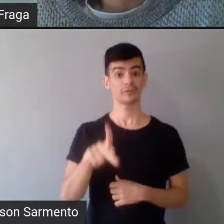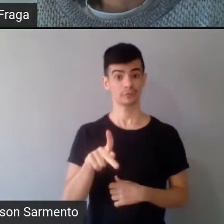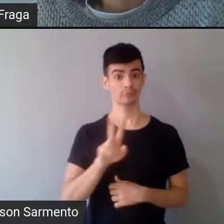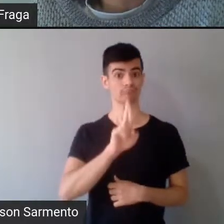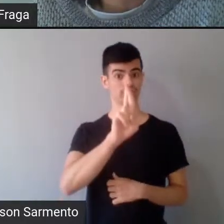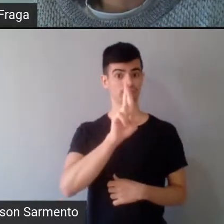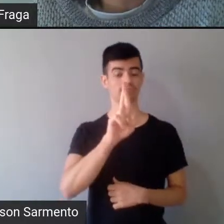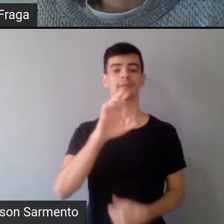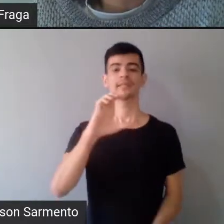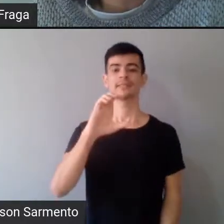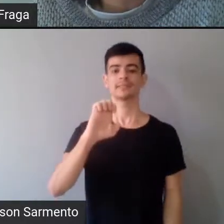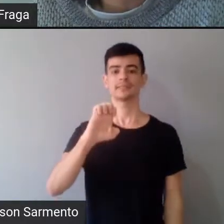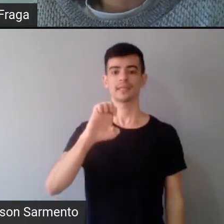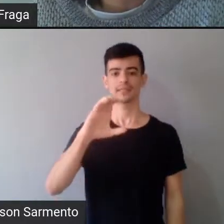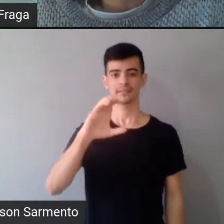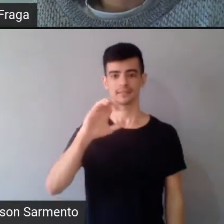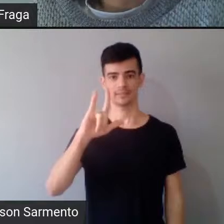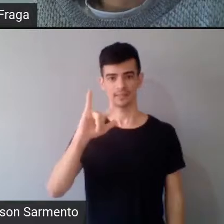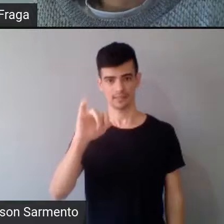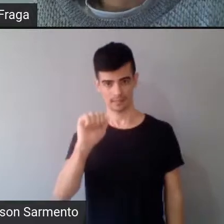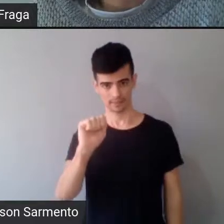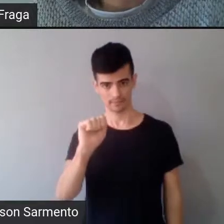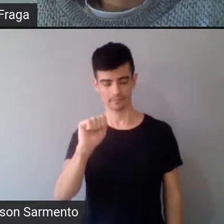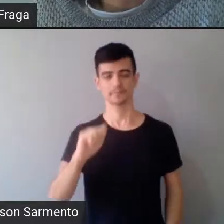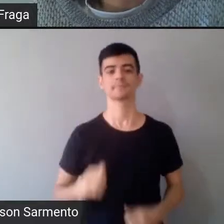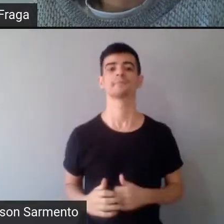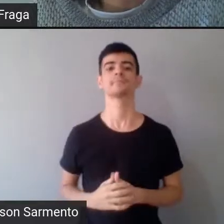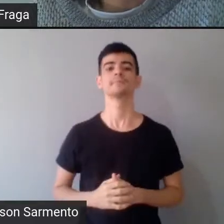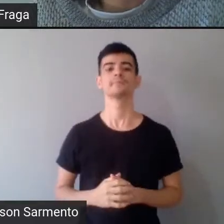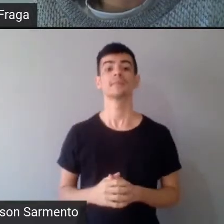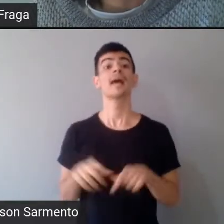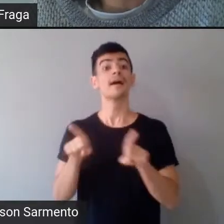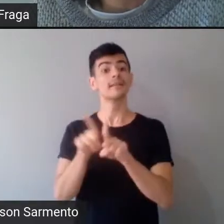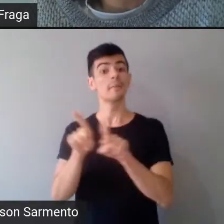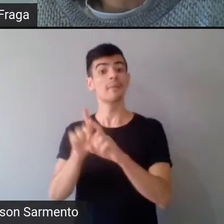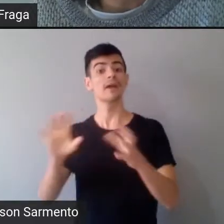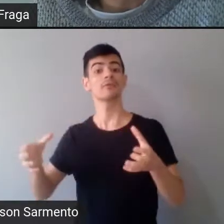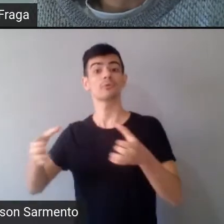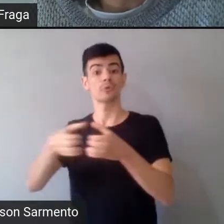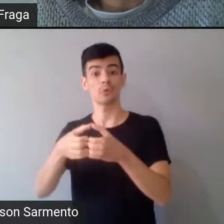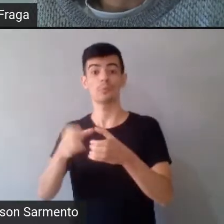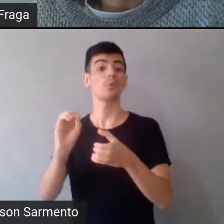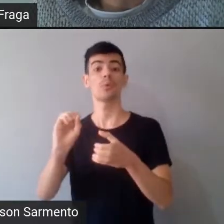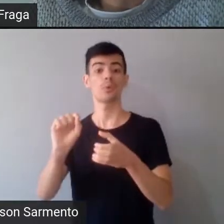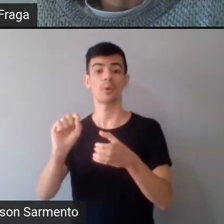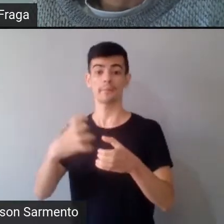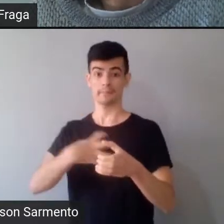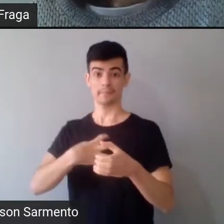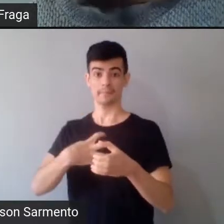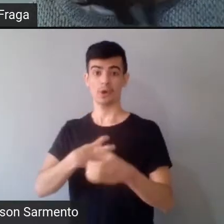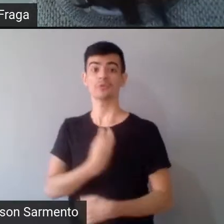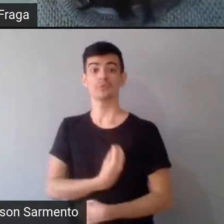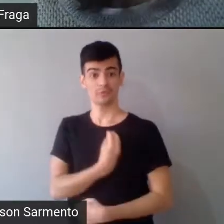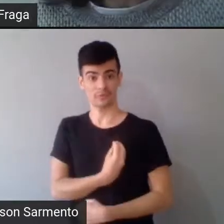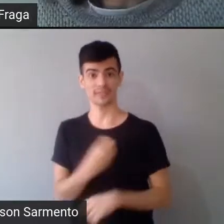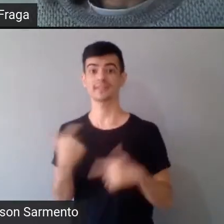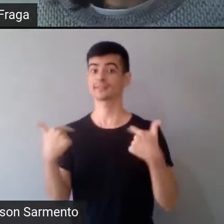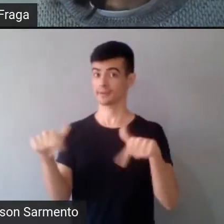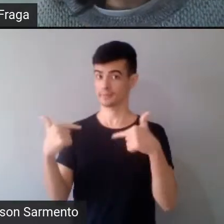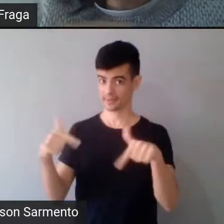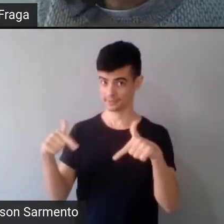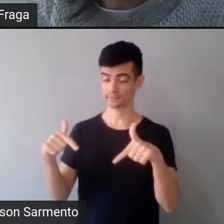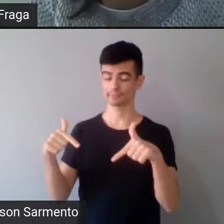coletivo Modos de Vida e Trabalho, da ANPEP, que é a Associação de Pós-Graduação em Psicologia,